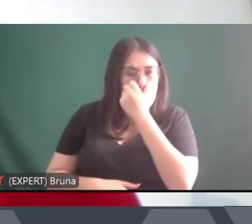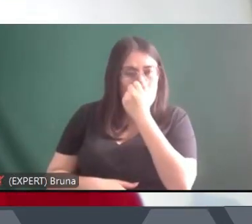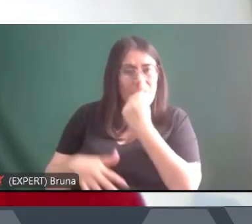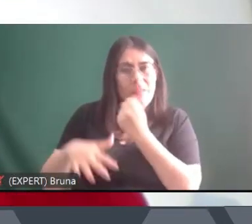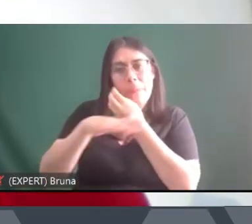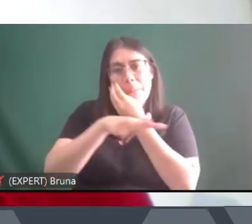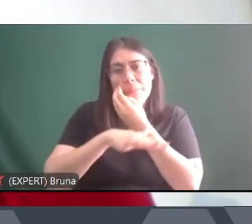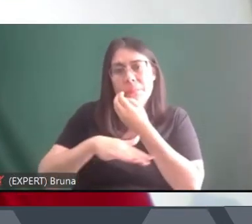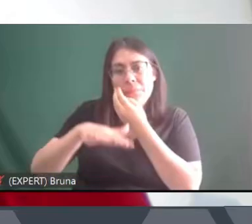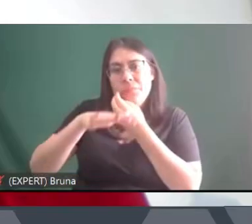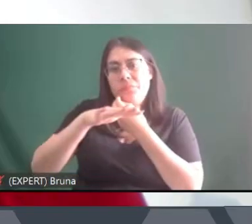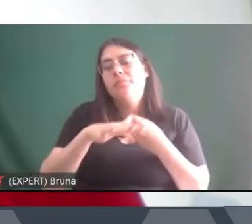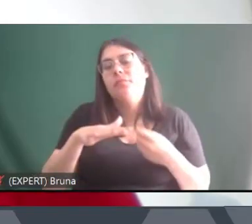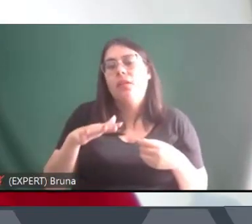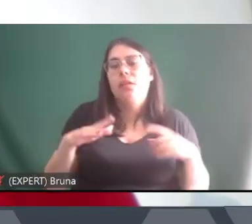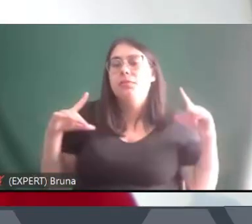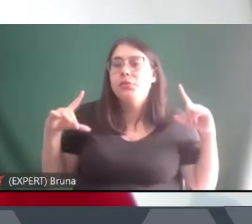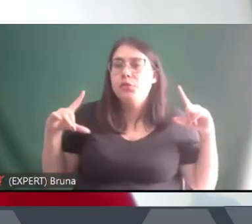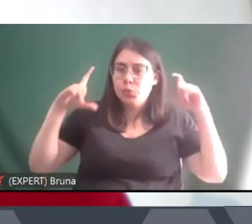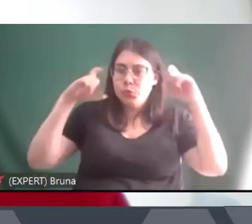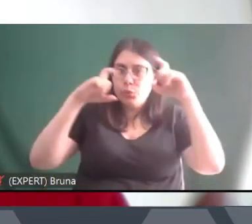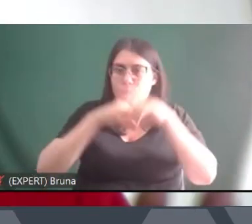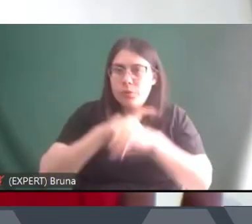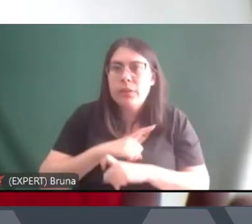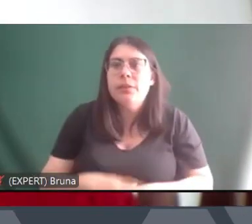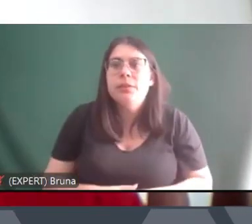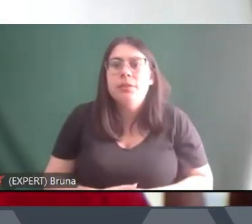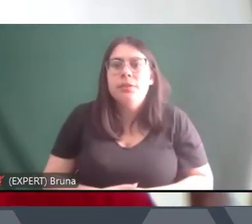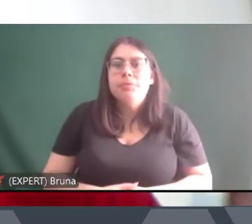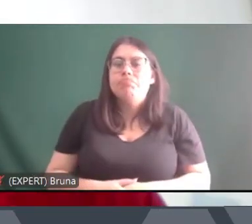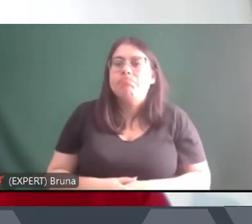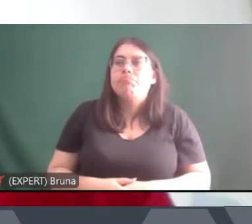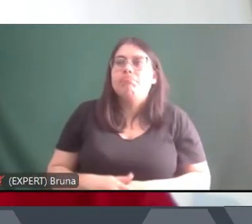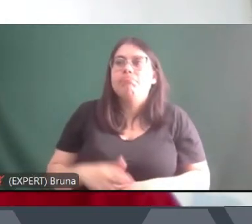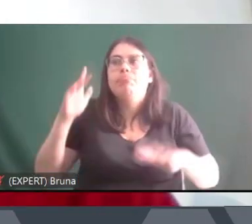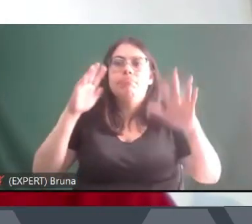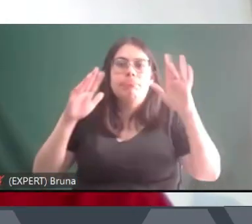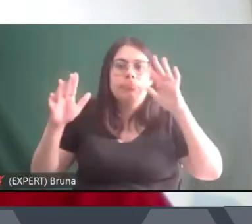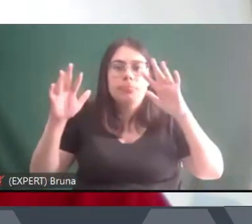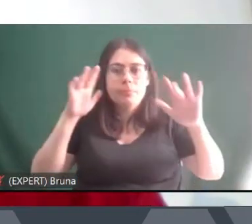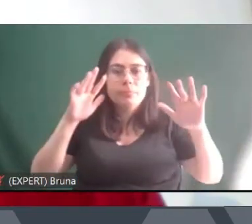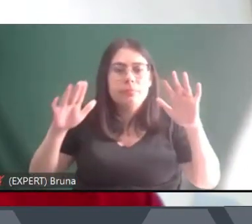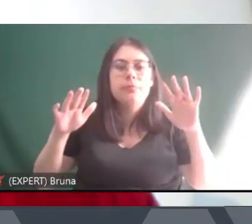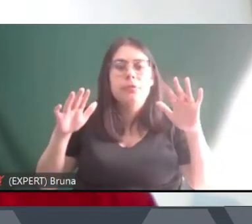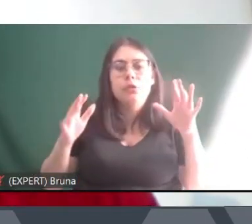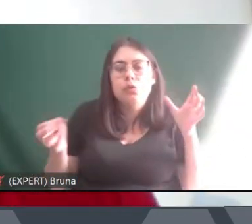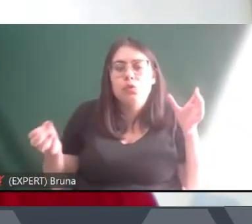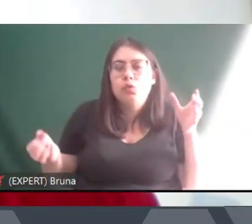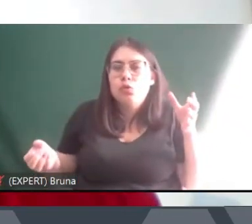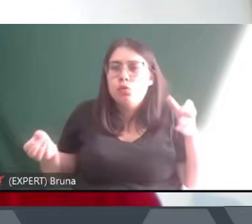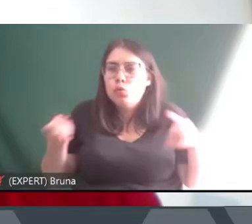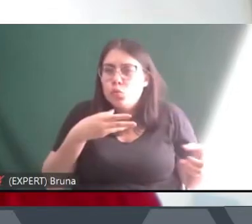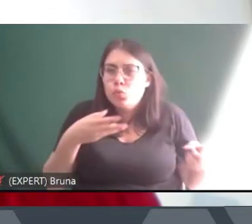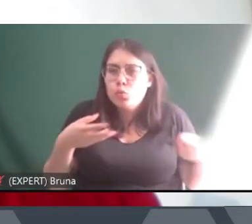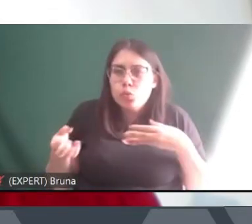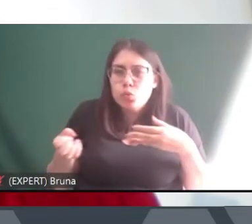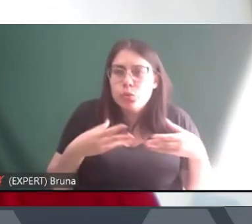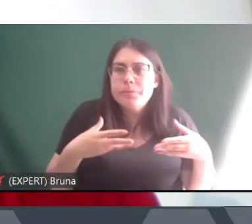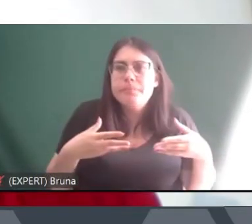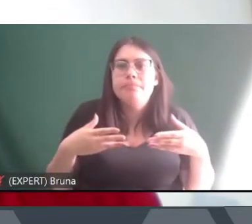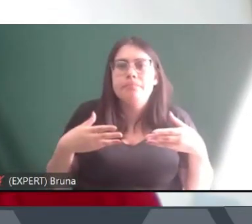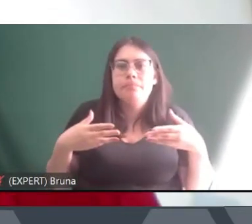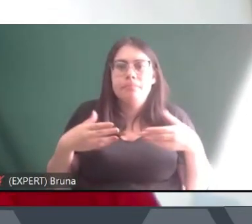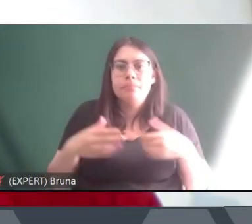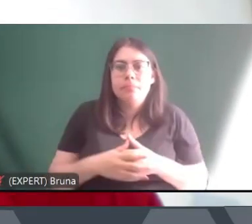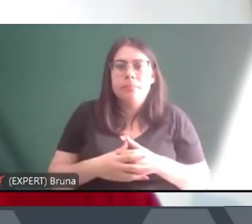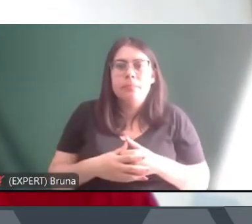novos desafios eram colocados. Então, gente imagina, novos bairros vão sendo formados, uma forma